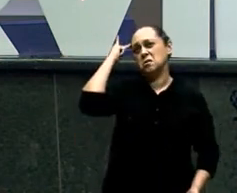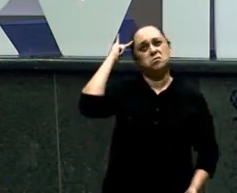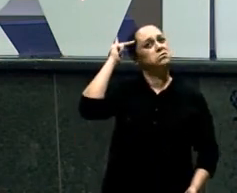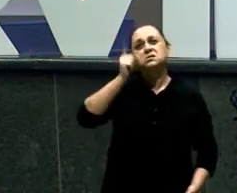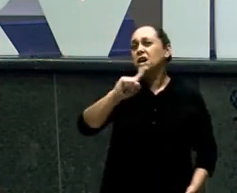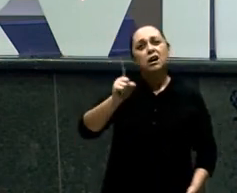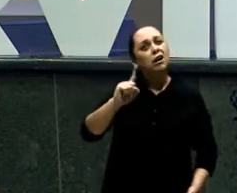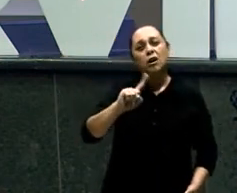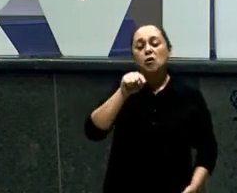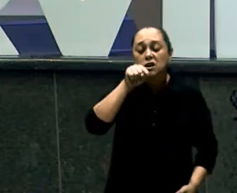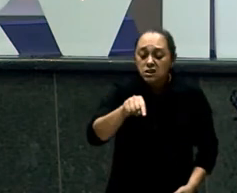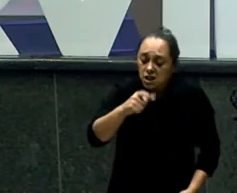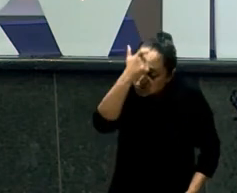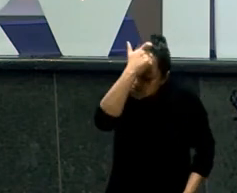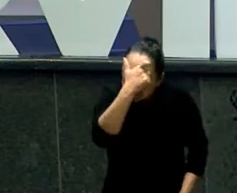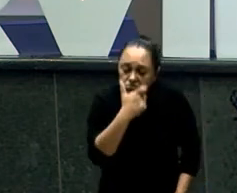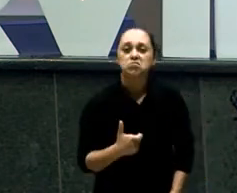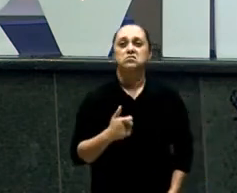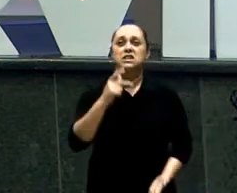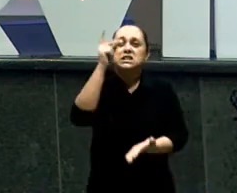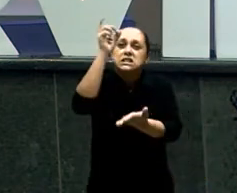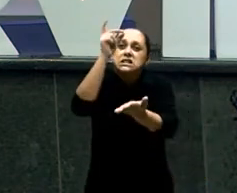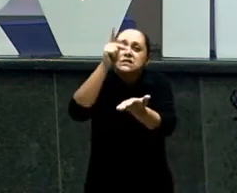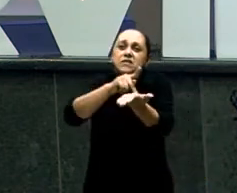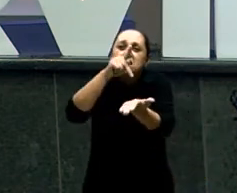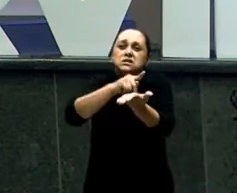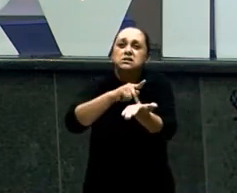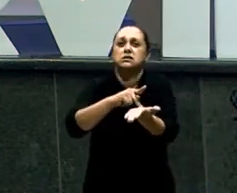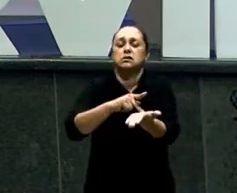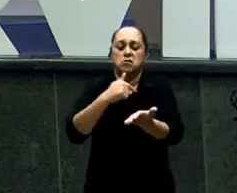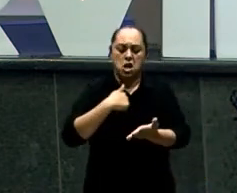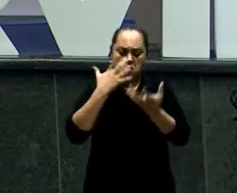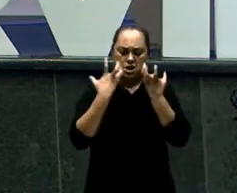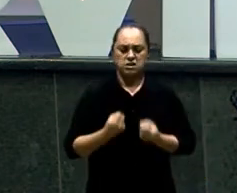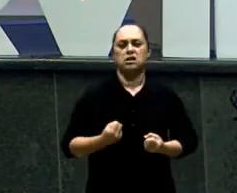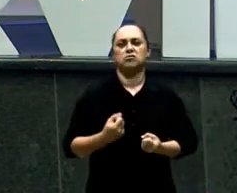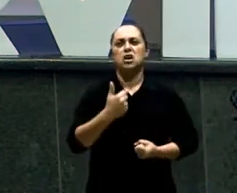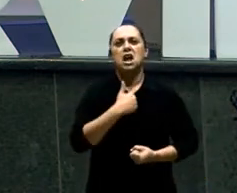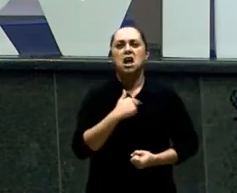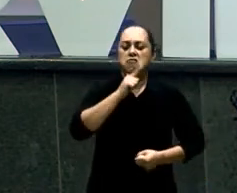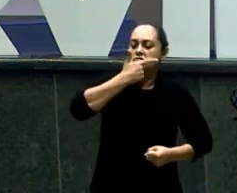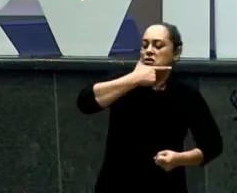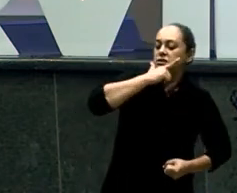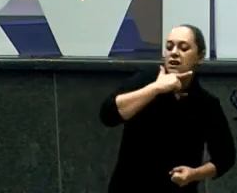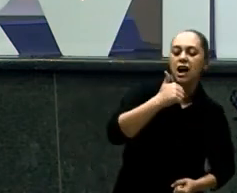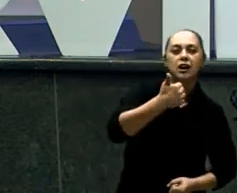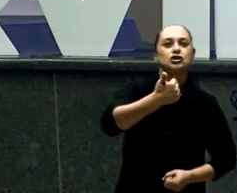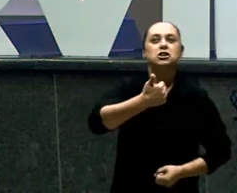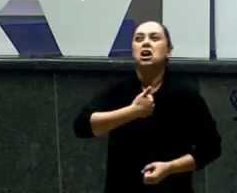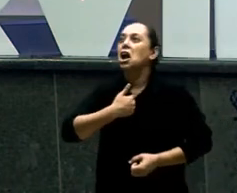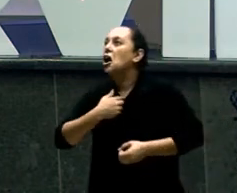vida inteira Para ser um caçador Mas não tinha jeito Ele foi preparado Para ser um Cozinheiro